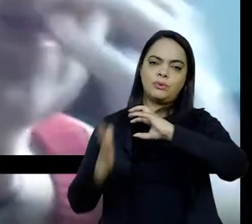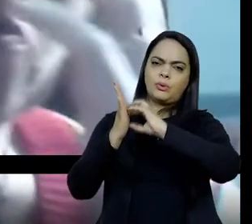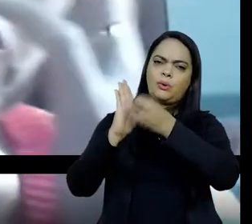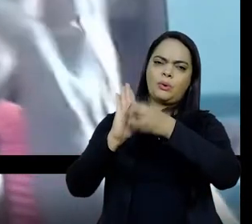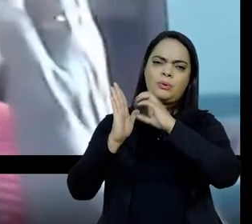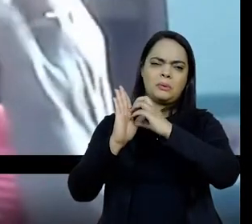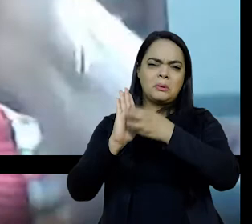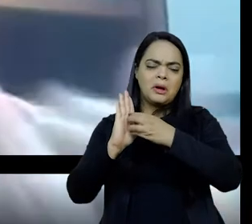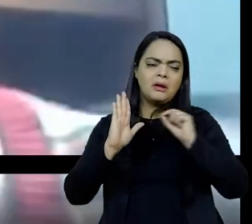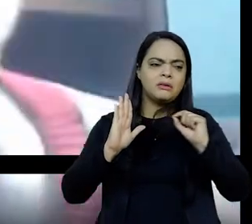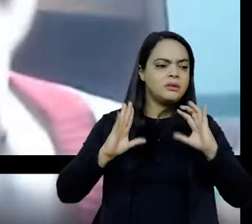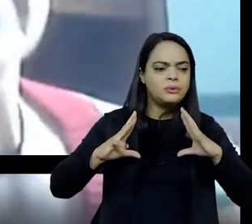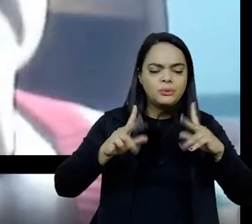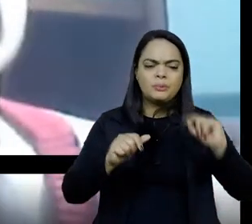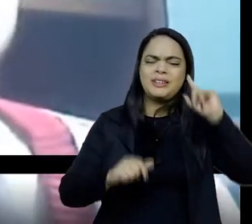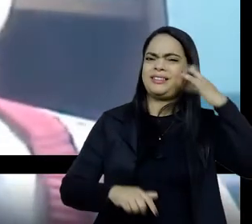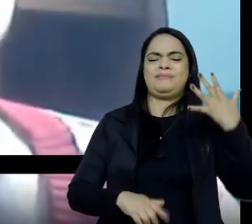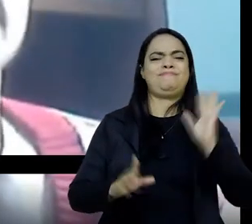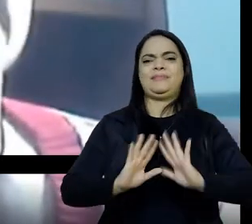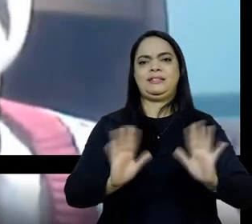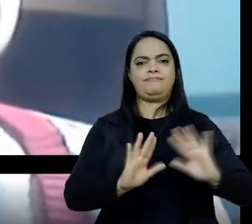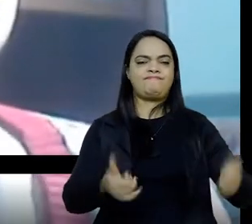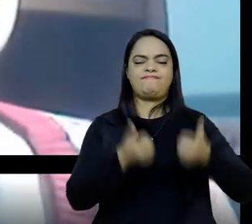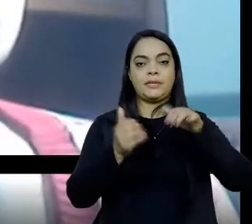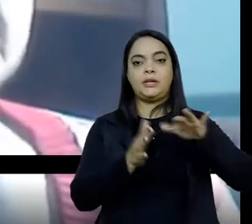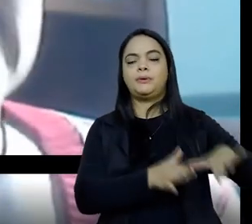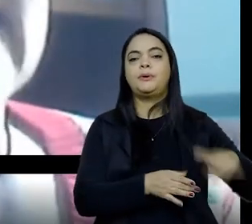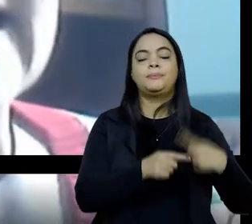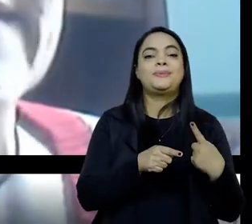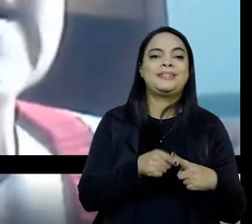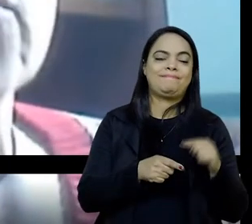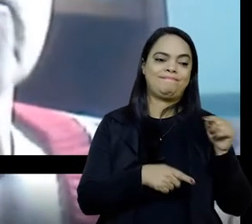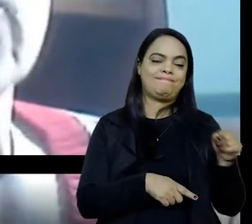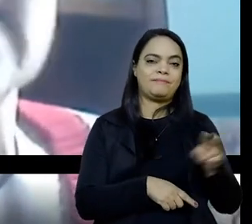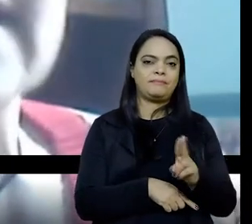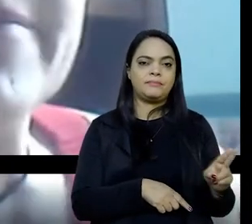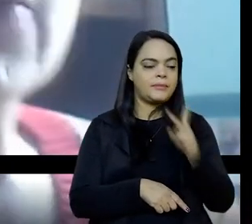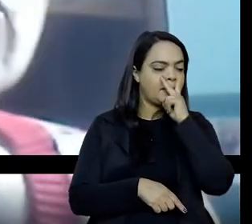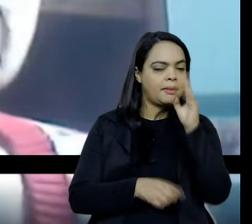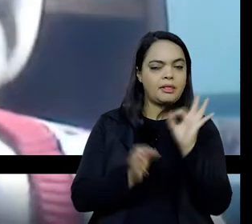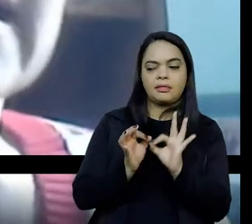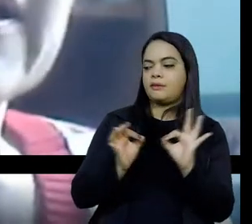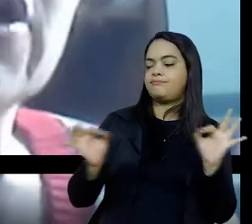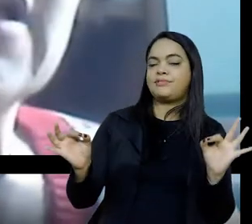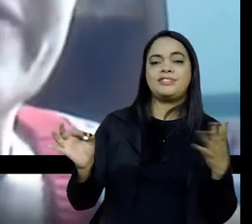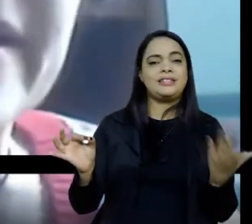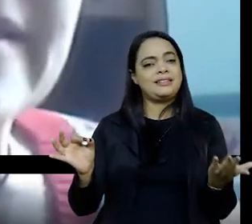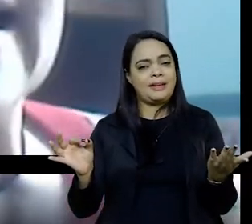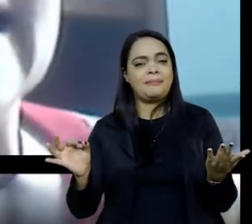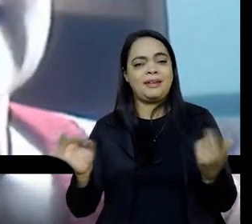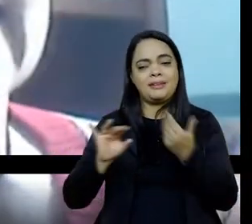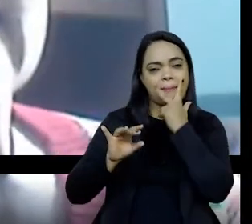resolveram que não, porque isso geraria, às vezes, um distanciamento muito grande e